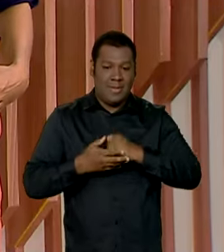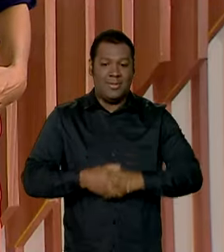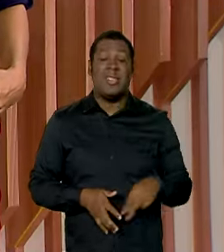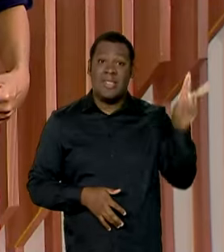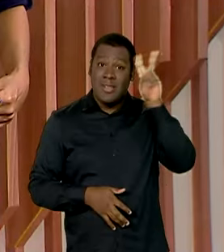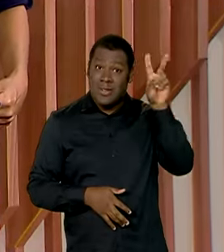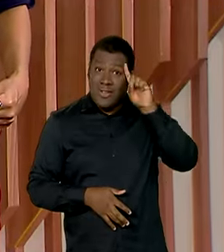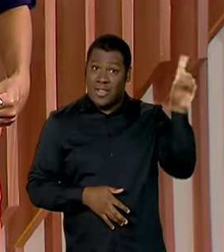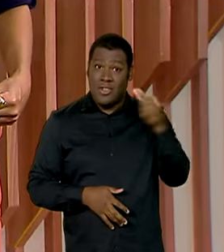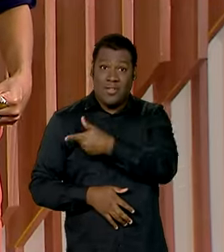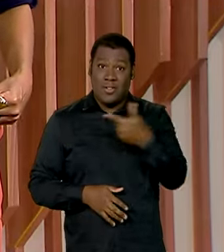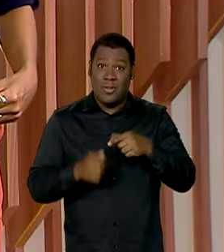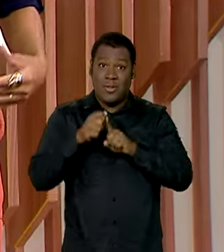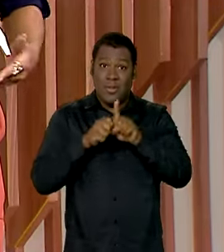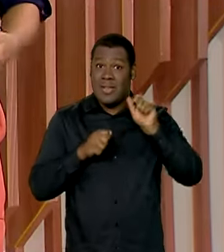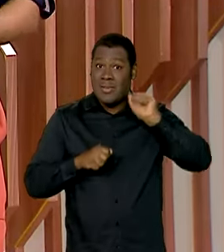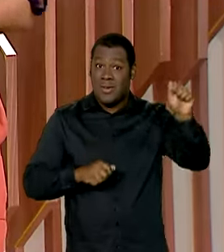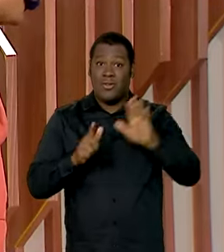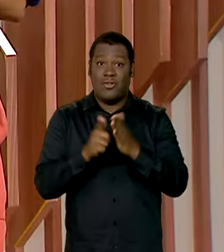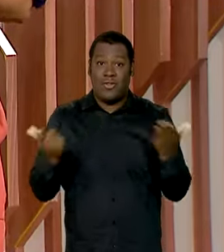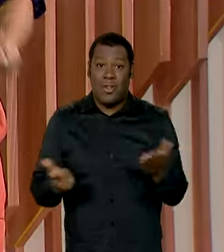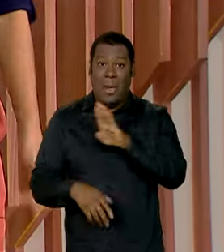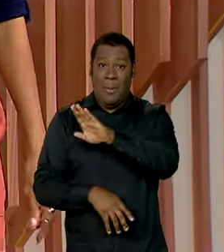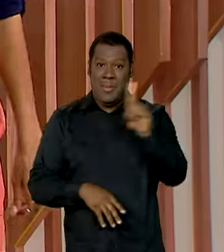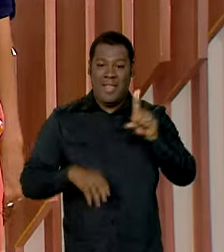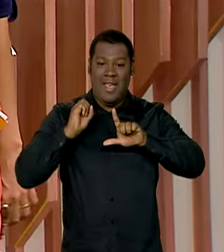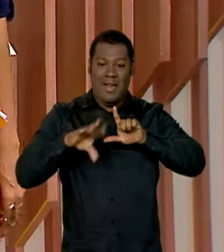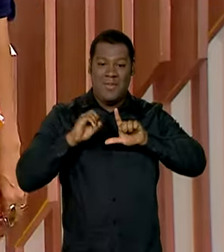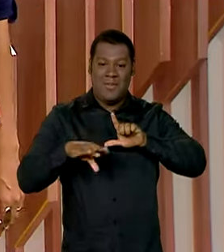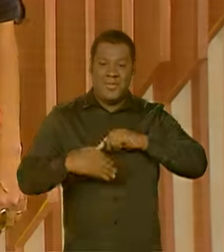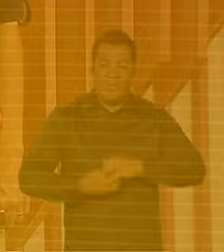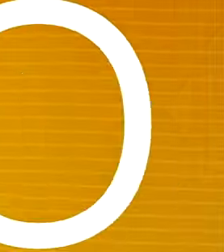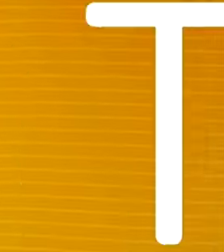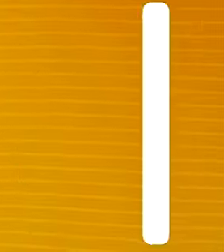Segunda-feira, 22 de abril, o Brasil em Dia começa agora.